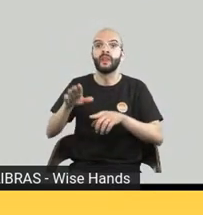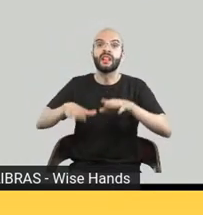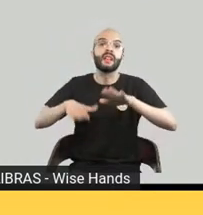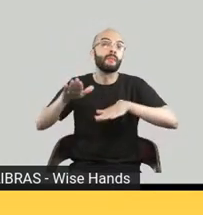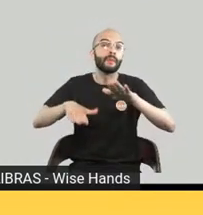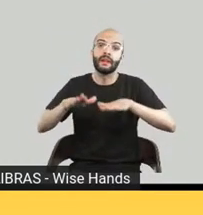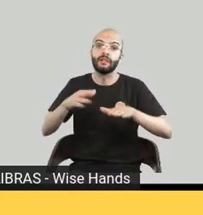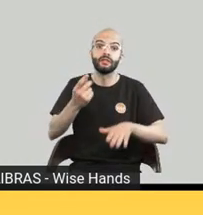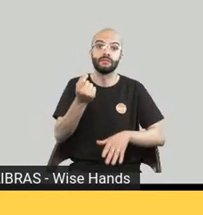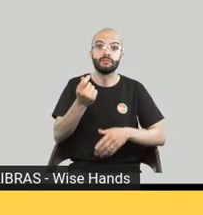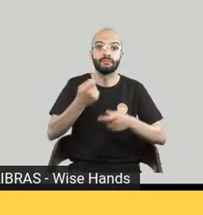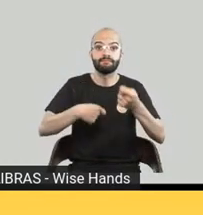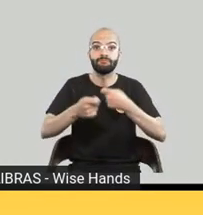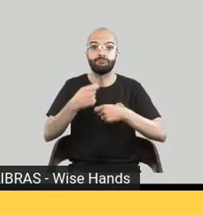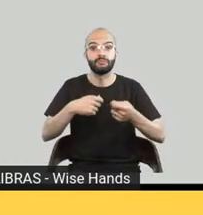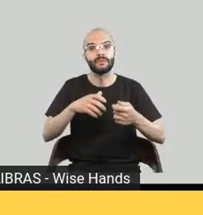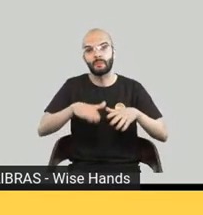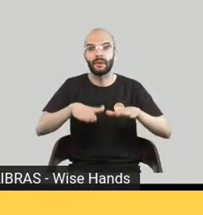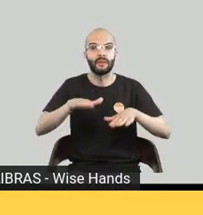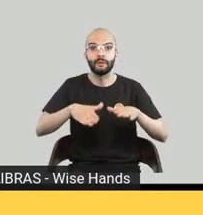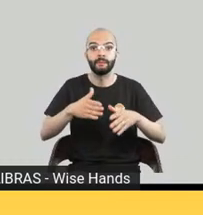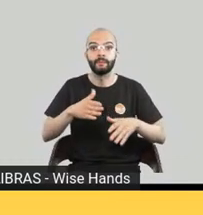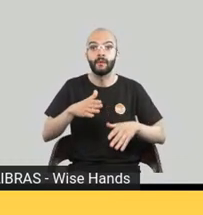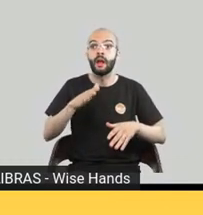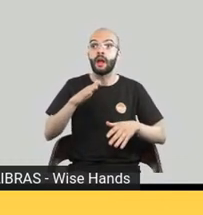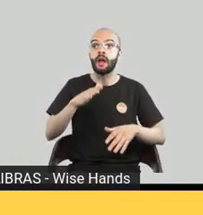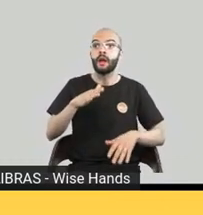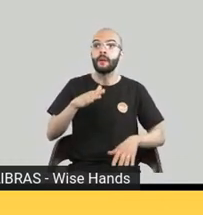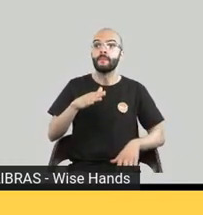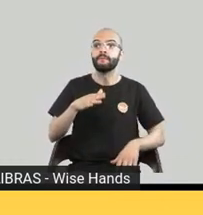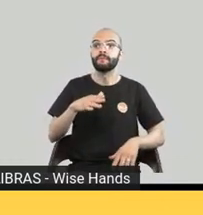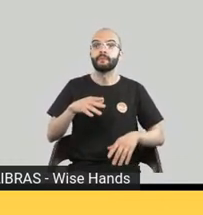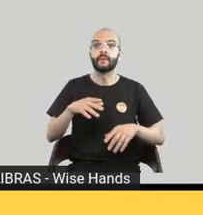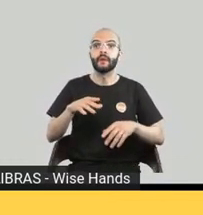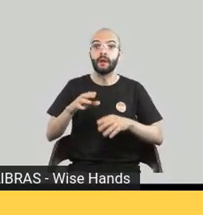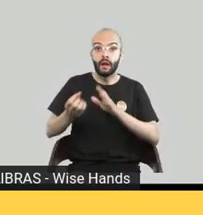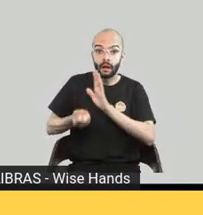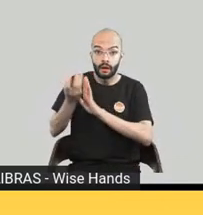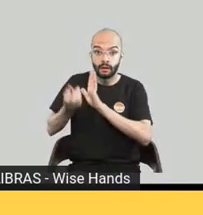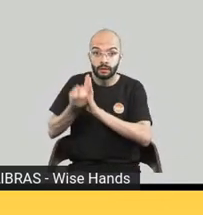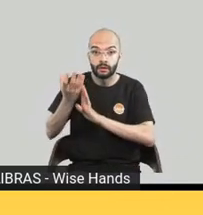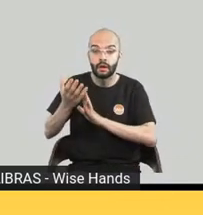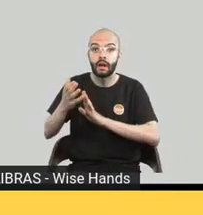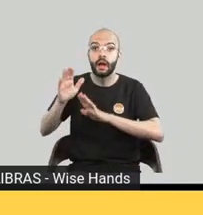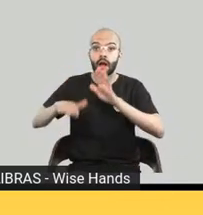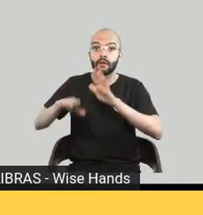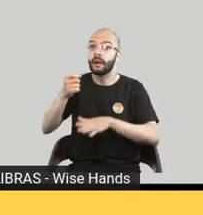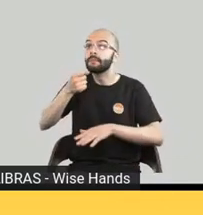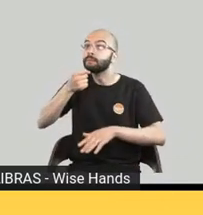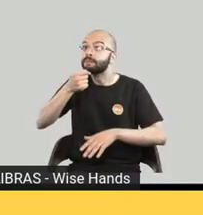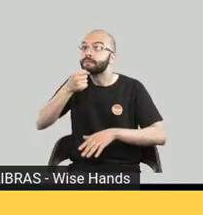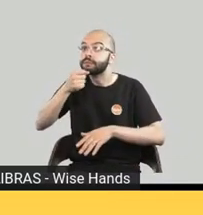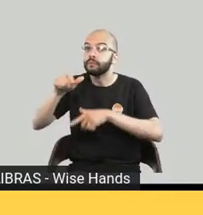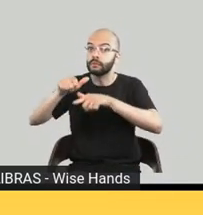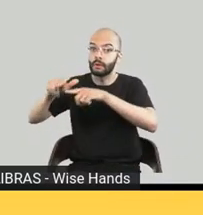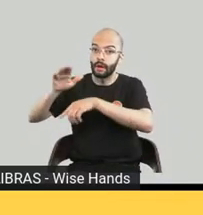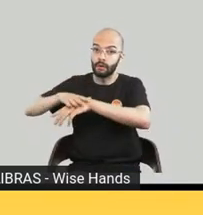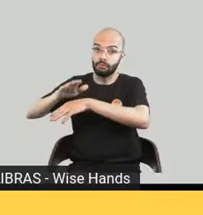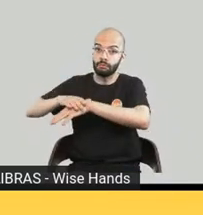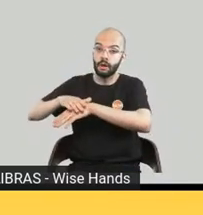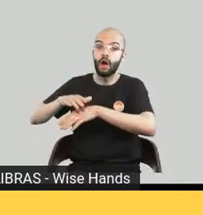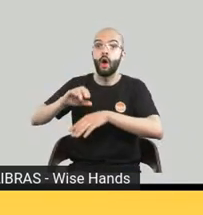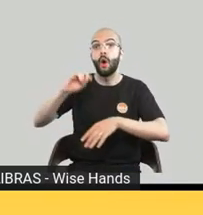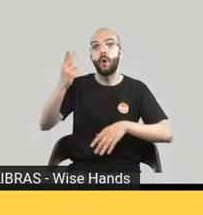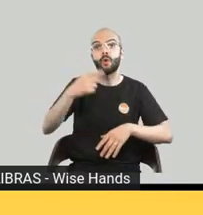a editora onde ela faz os custos da parte do áudio ou a gente entra com uma participação. depois do